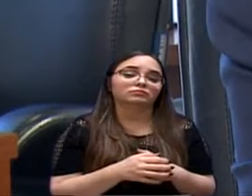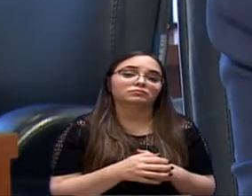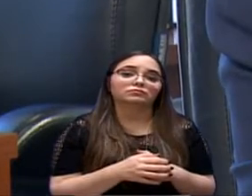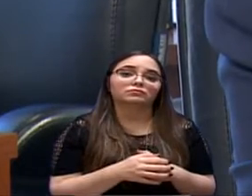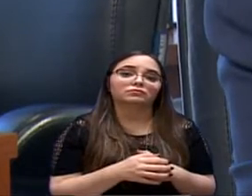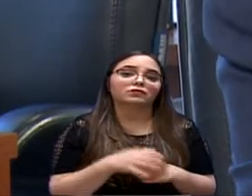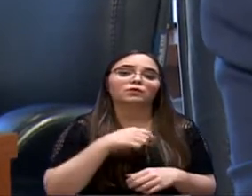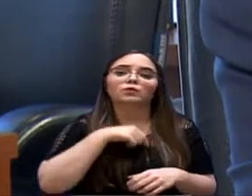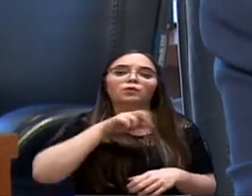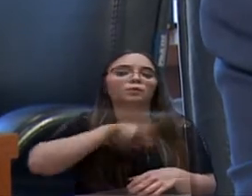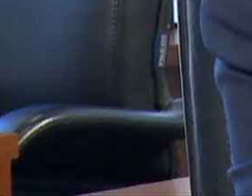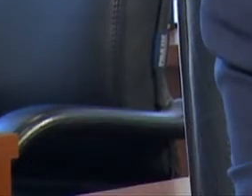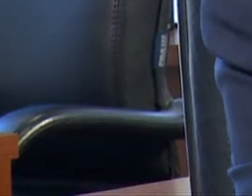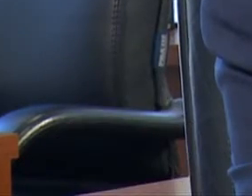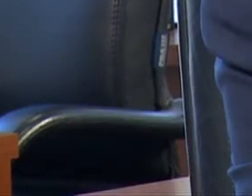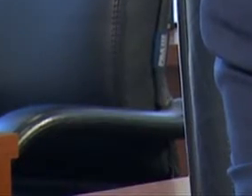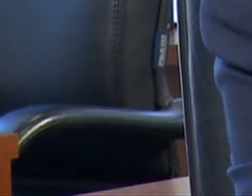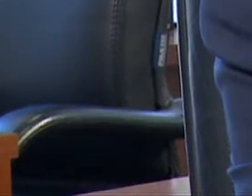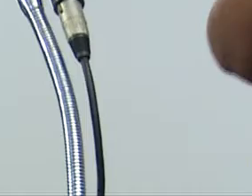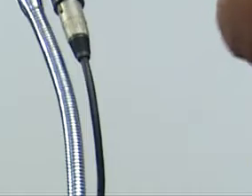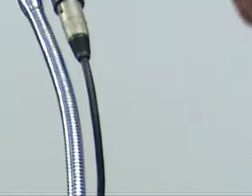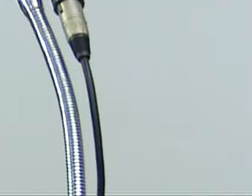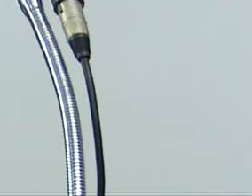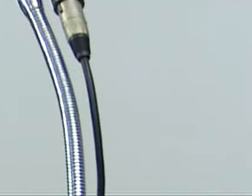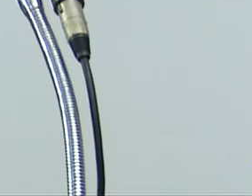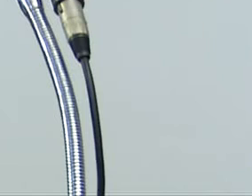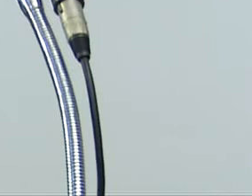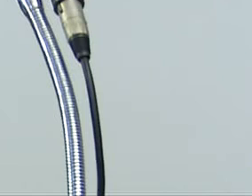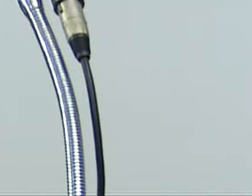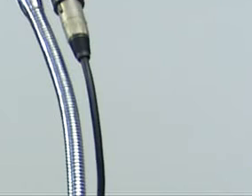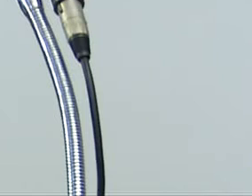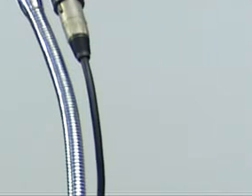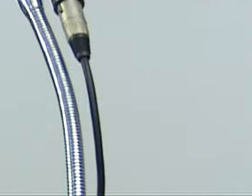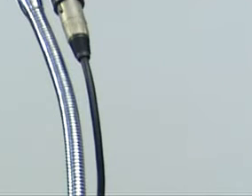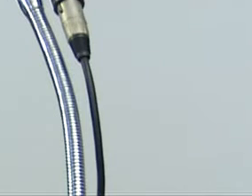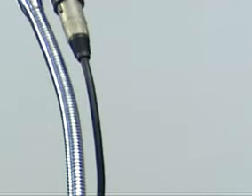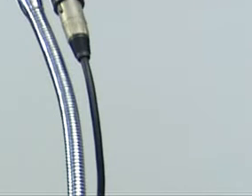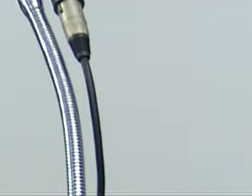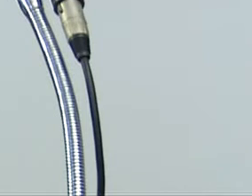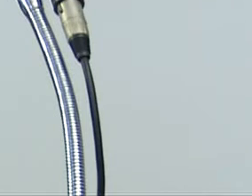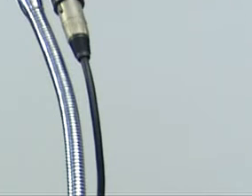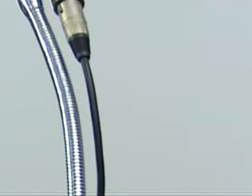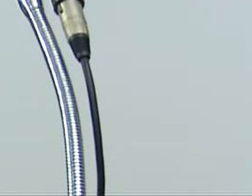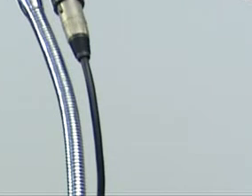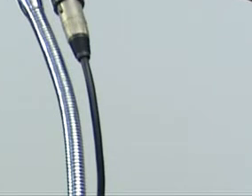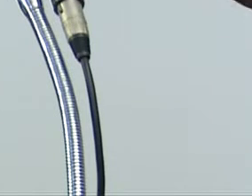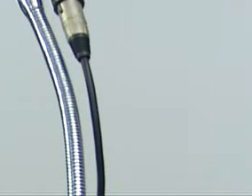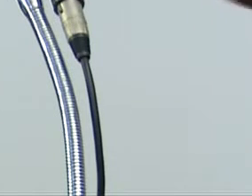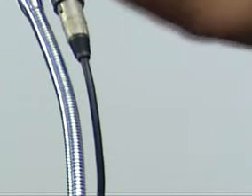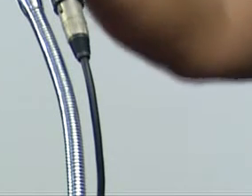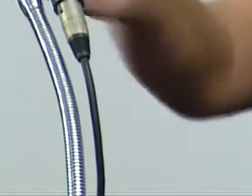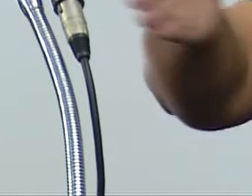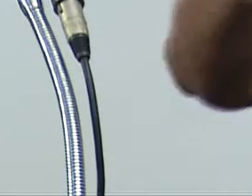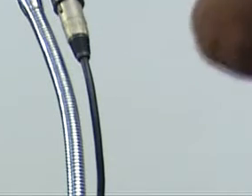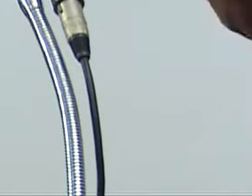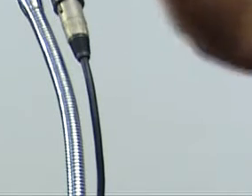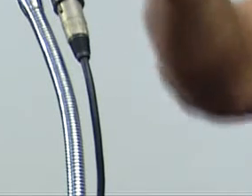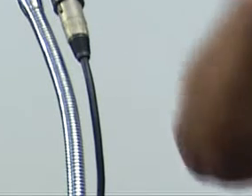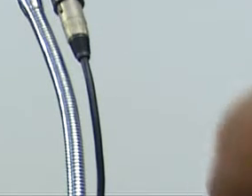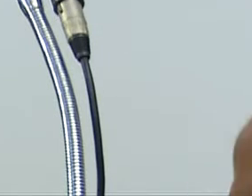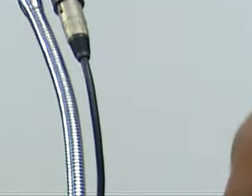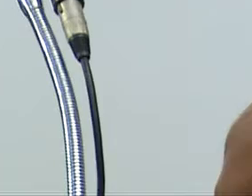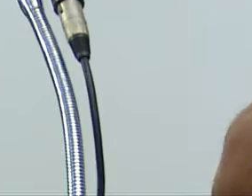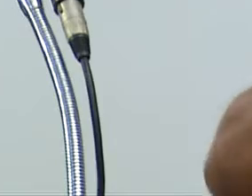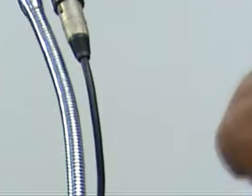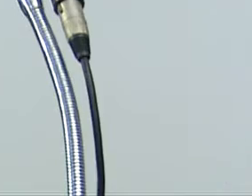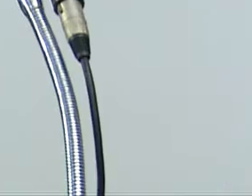Eu não sou contra o empreendimento, pelo contrário. É o empresário. Aqui é o empresário, está aqui falando, o vereador é empresário, ele sabe